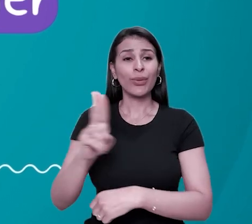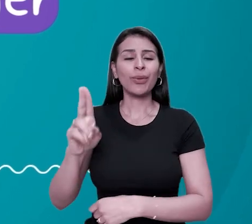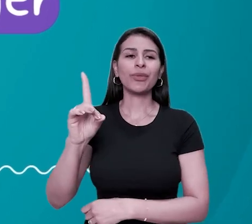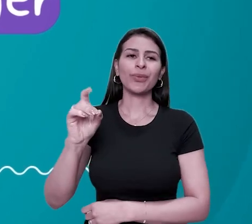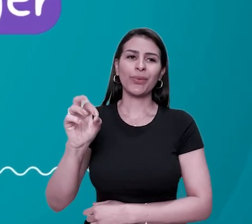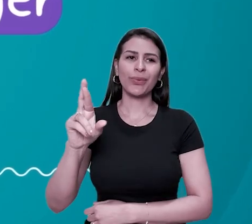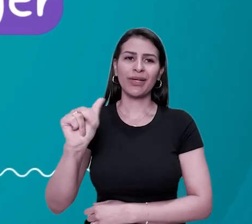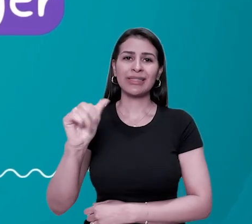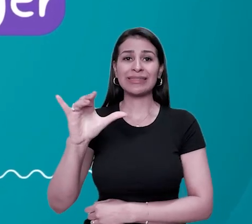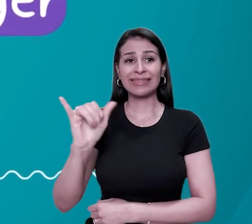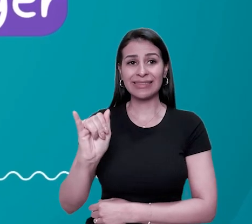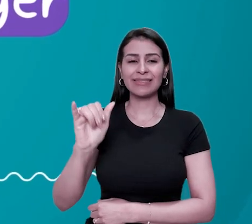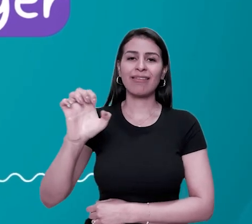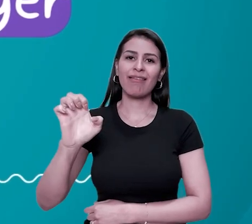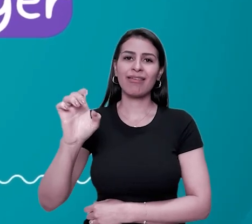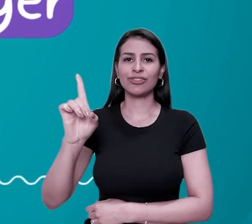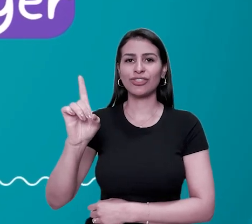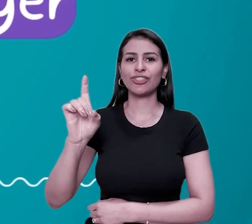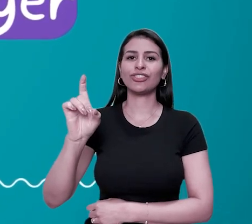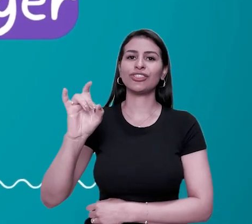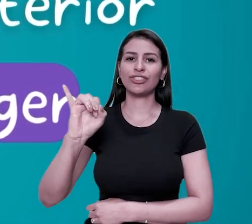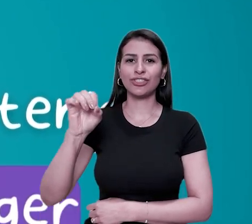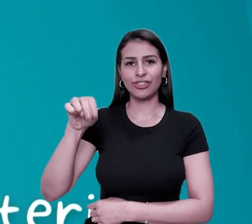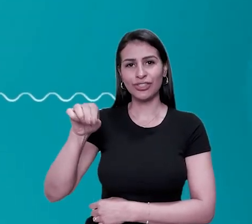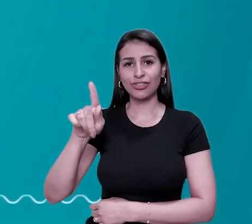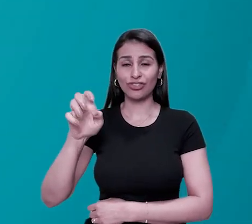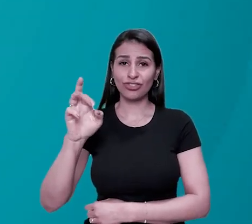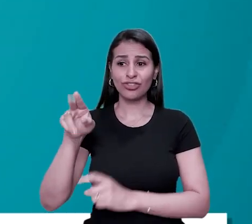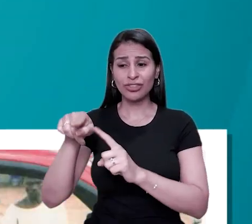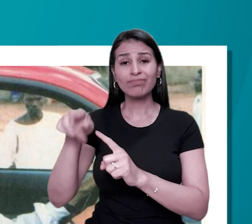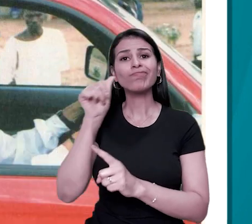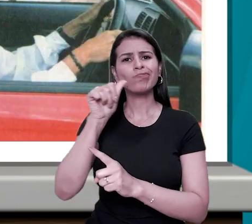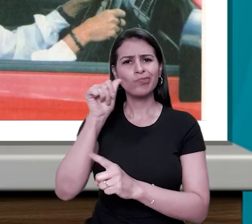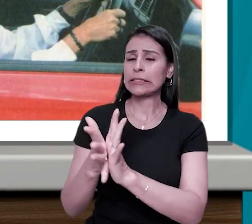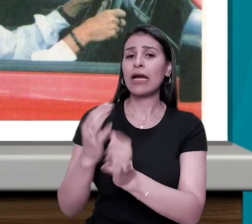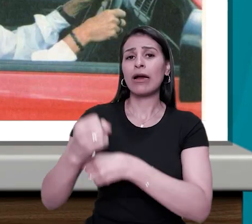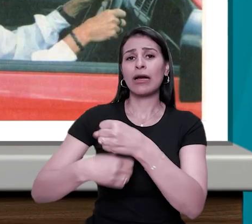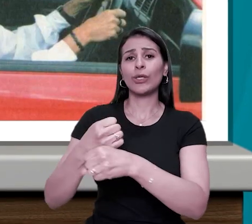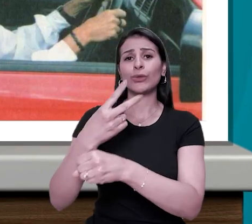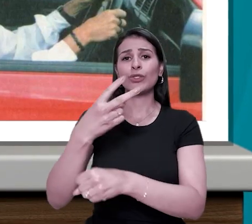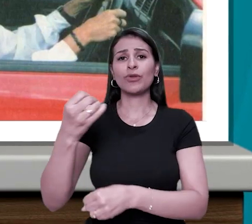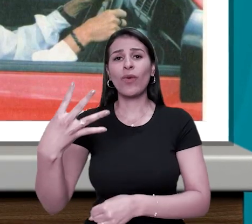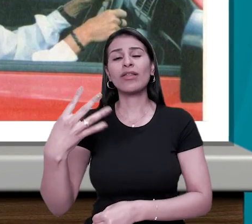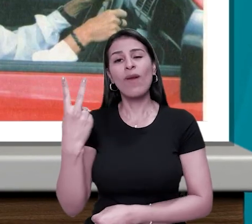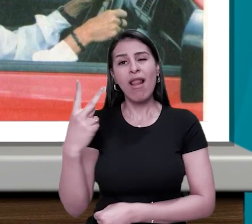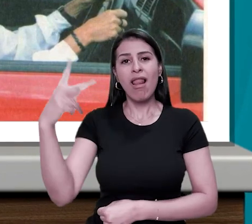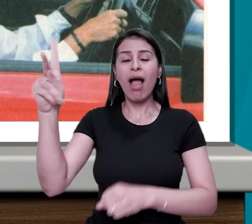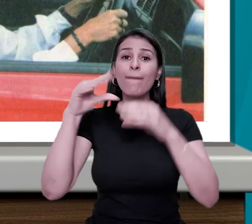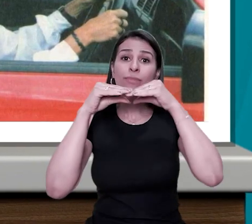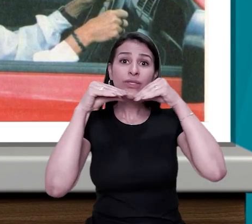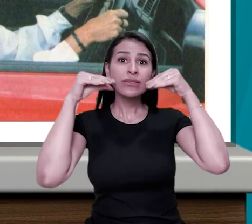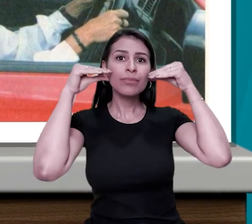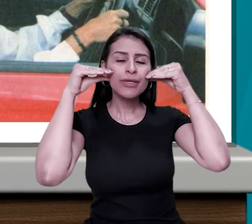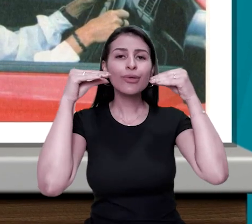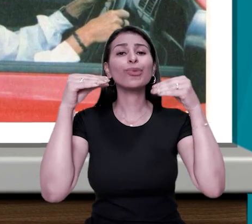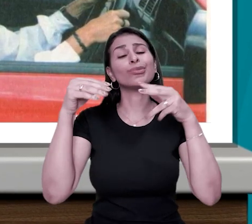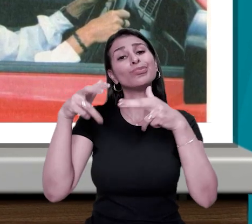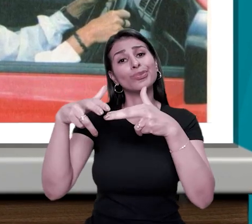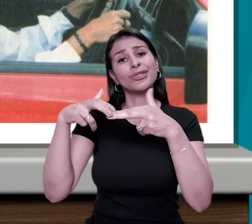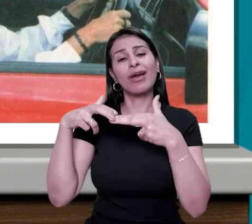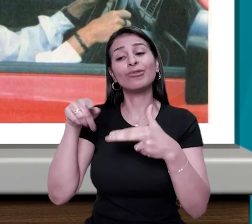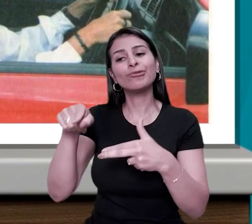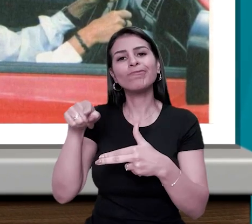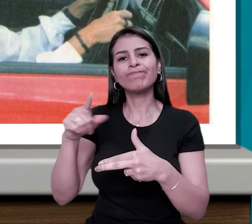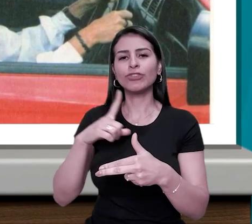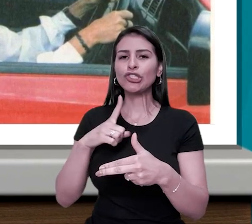leva o nome da Irmã Doracy, assassinada em Moçambique em 2004, possivelmente em função de seu comprometimento